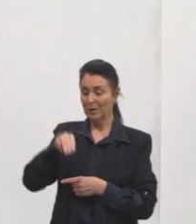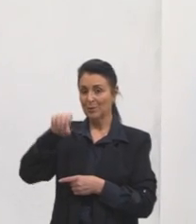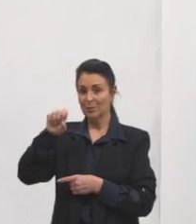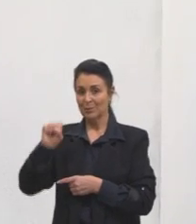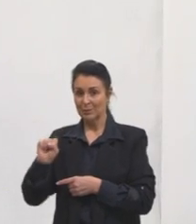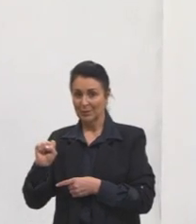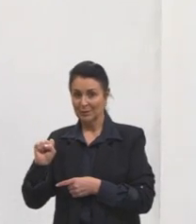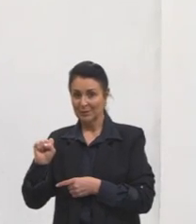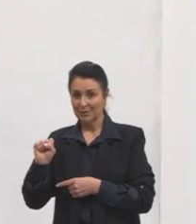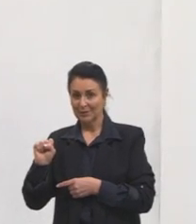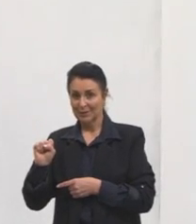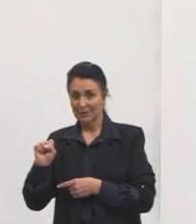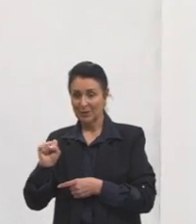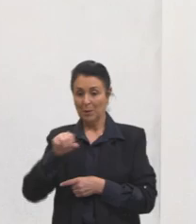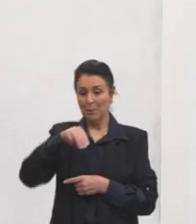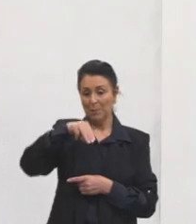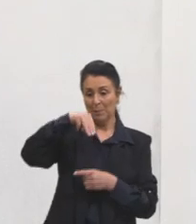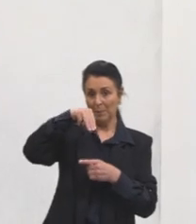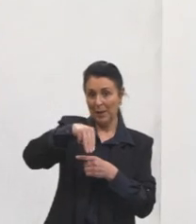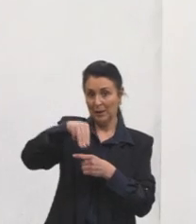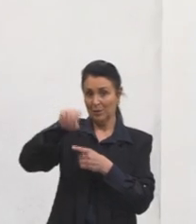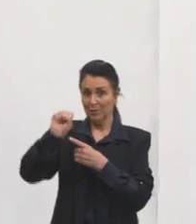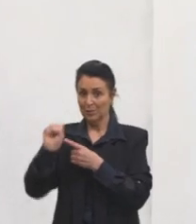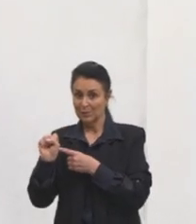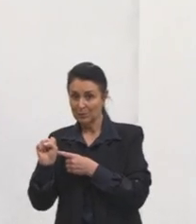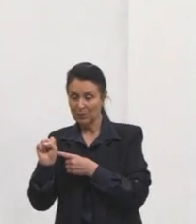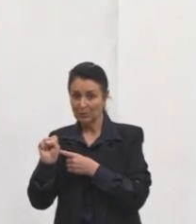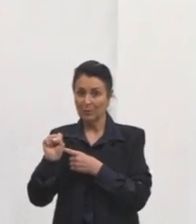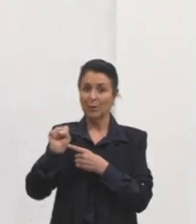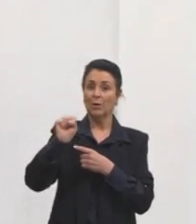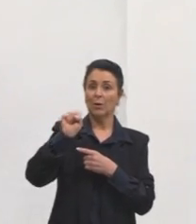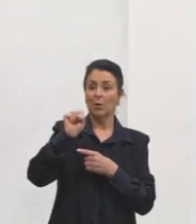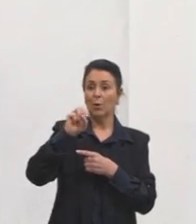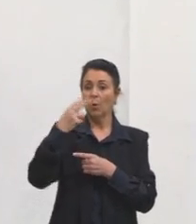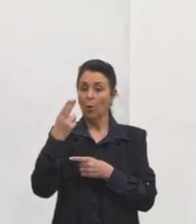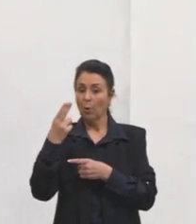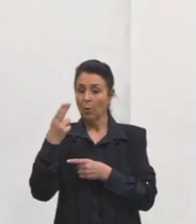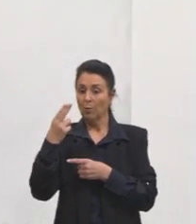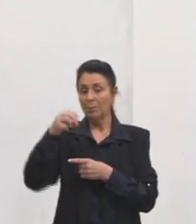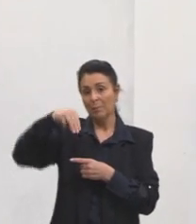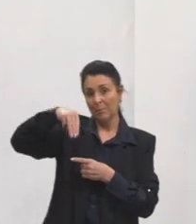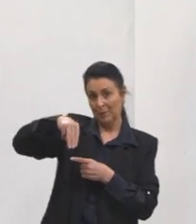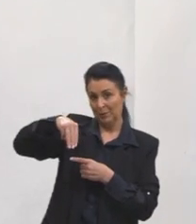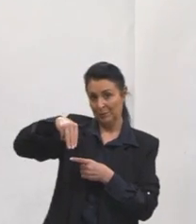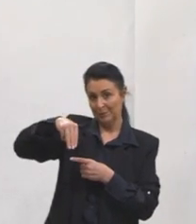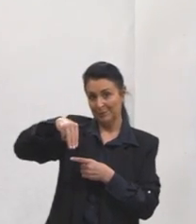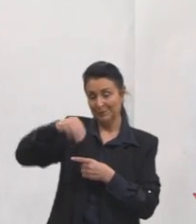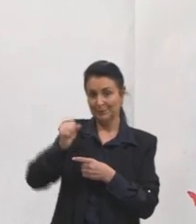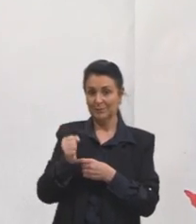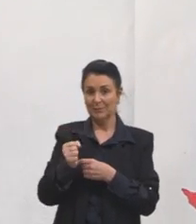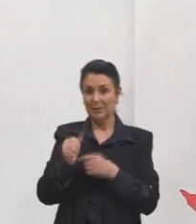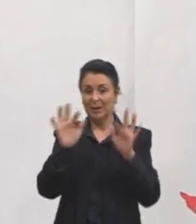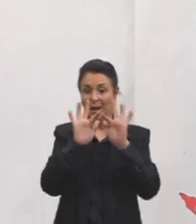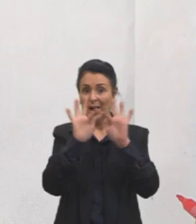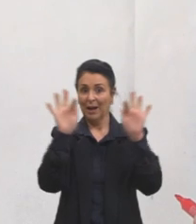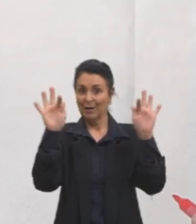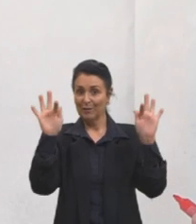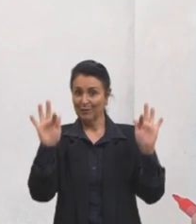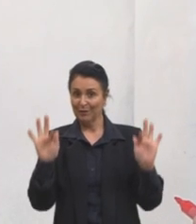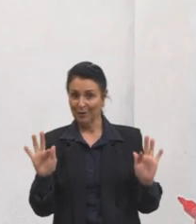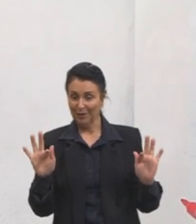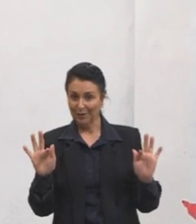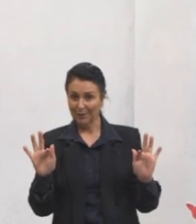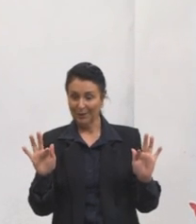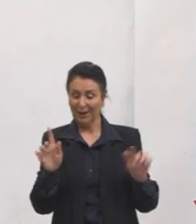segundo. Metros por segundo e metros. Podemos operar, né? Tá tranquilo. A fórmula, né? Da velocidade,